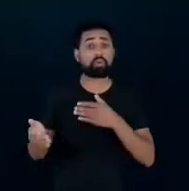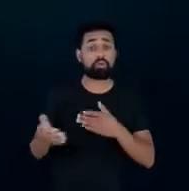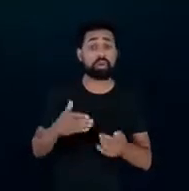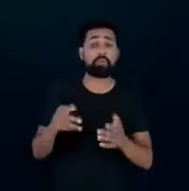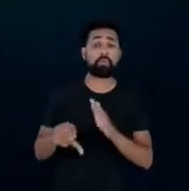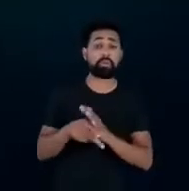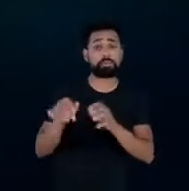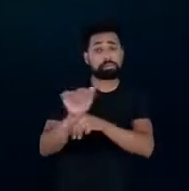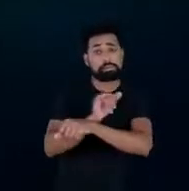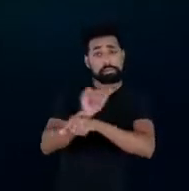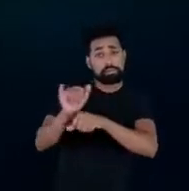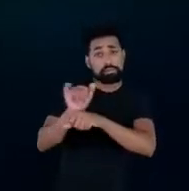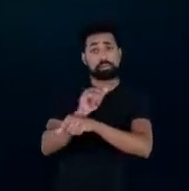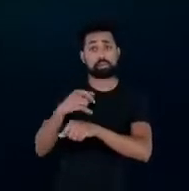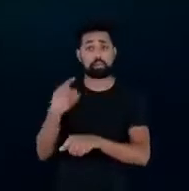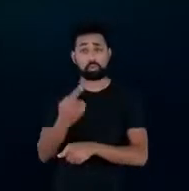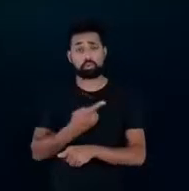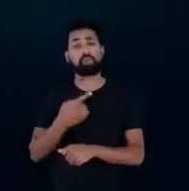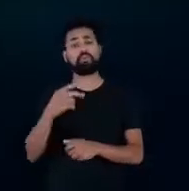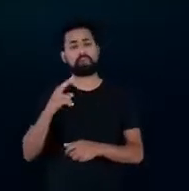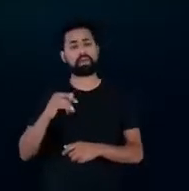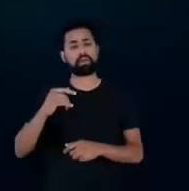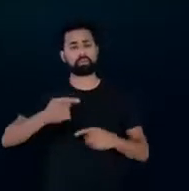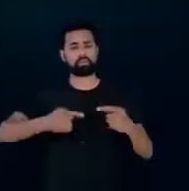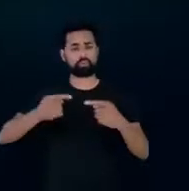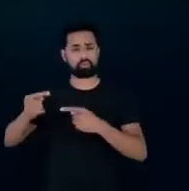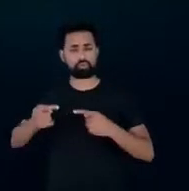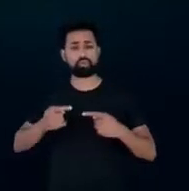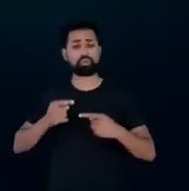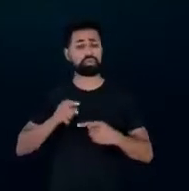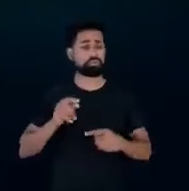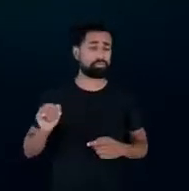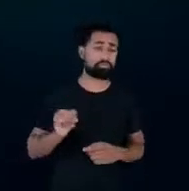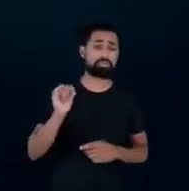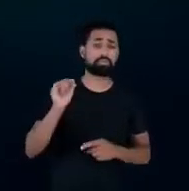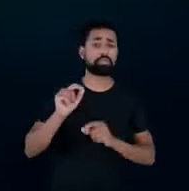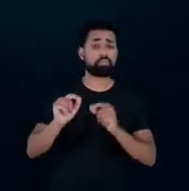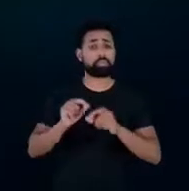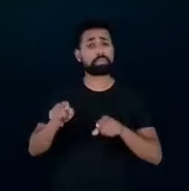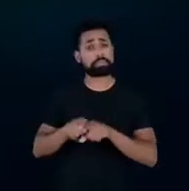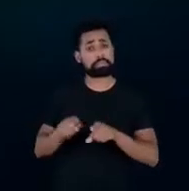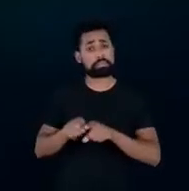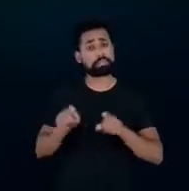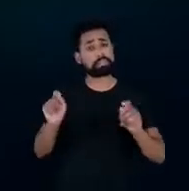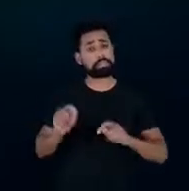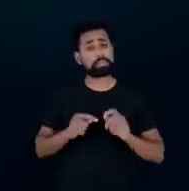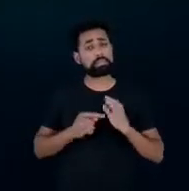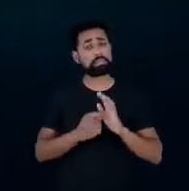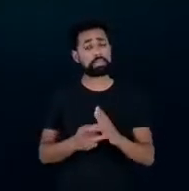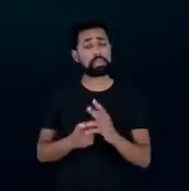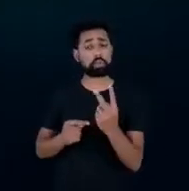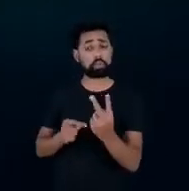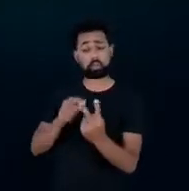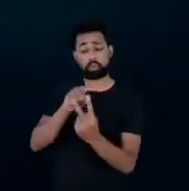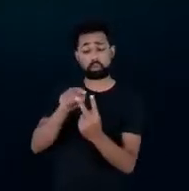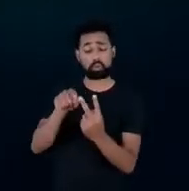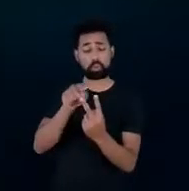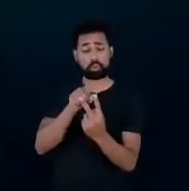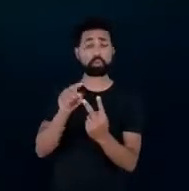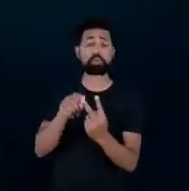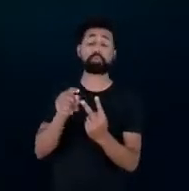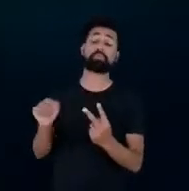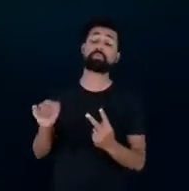que a gente vai discutir. E, fundamentalmente, eu posso dar aqui dois fatores que são muito